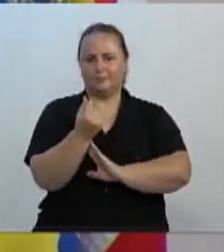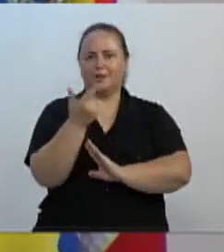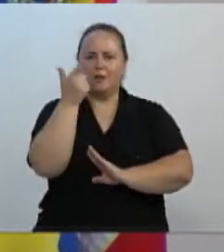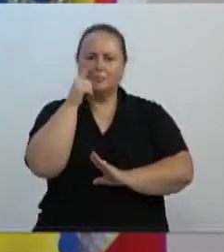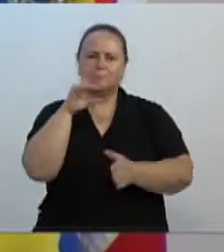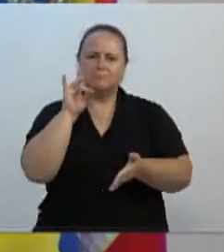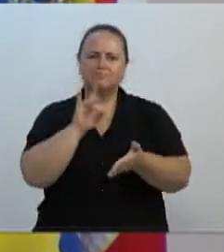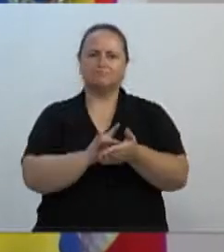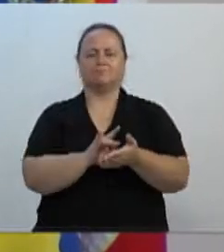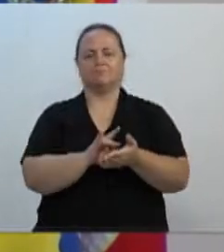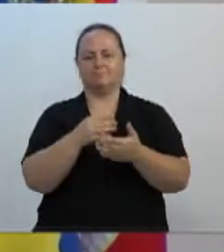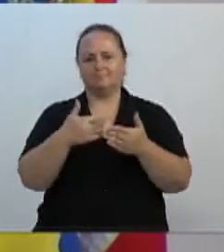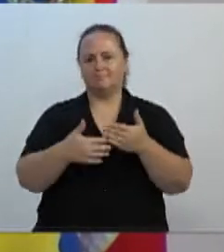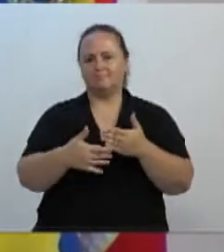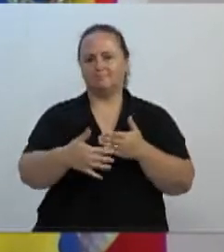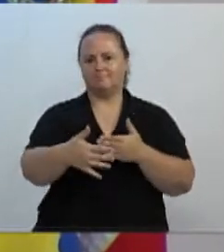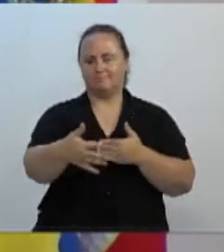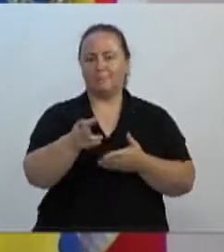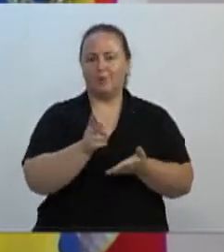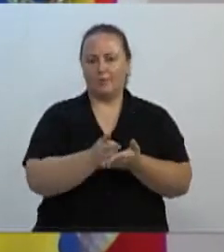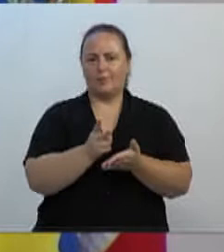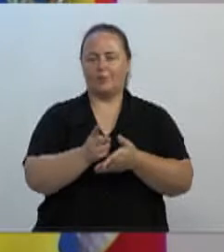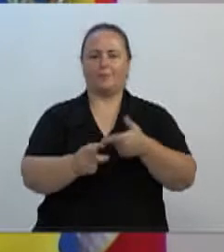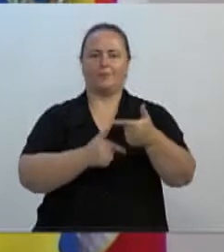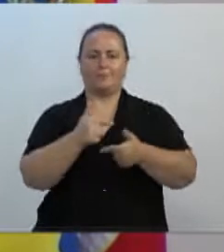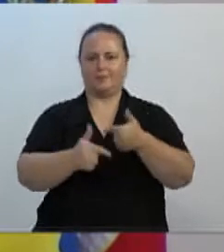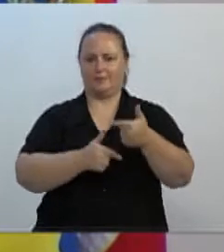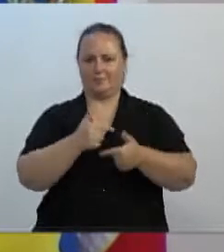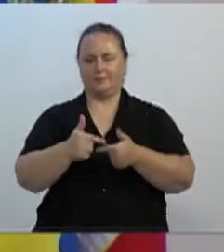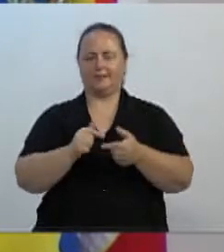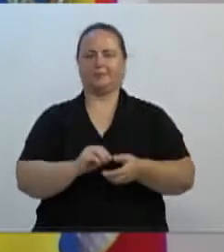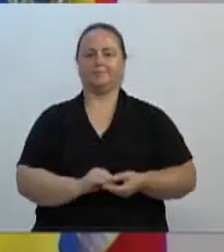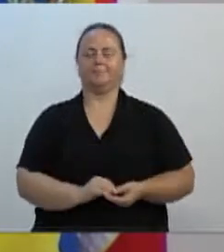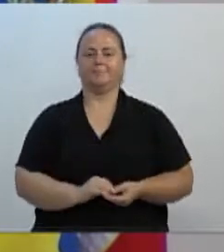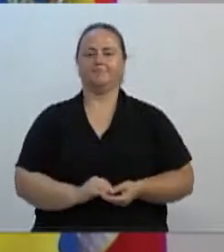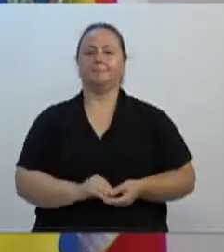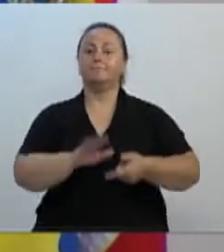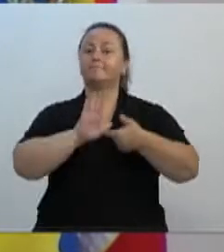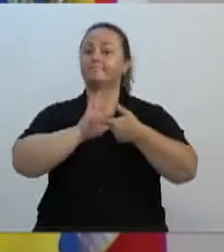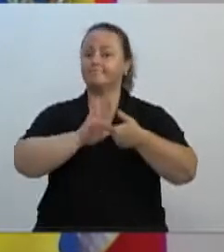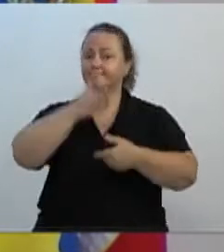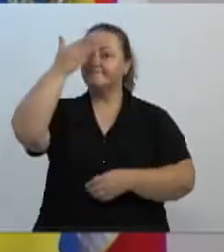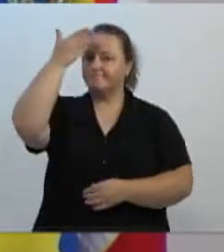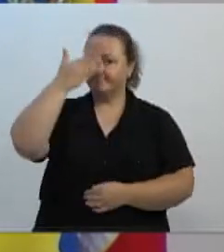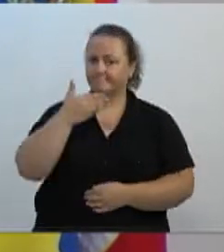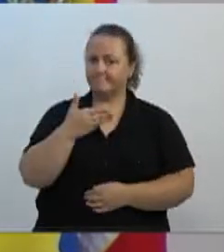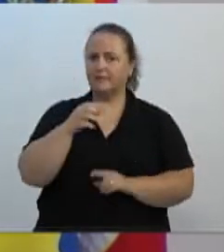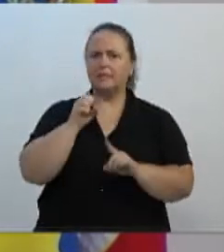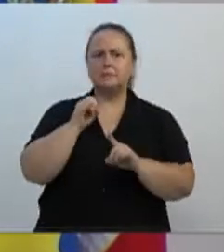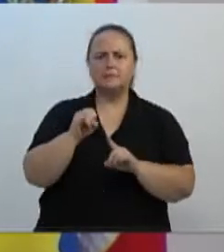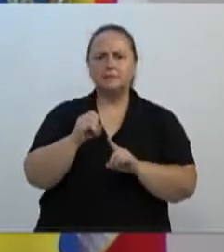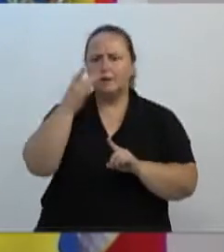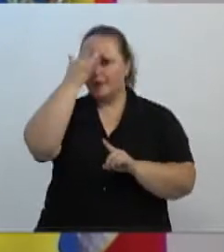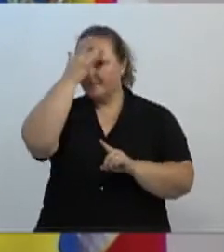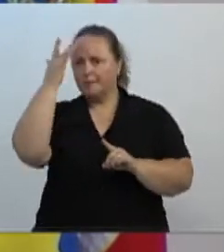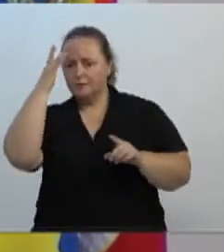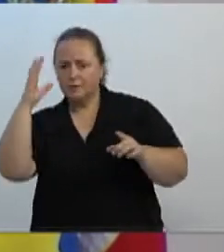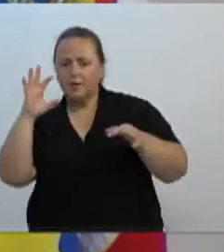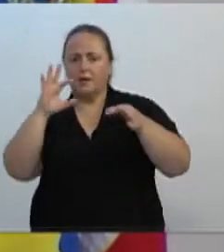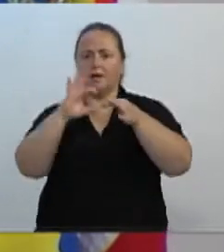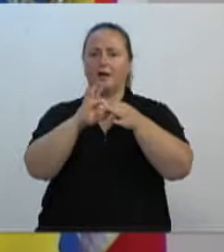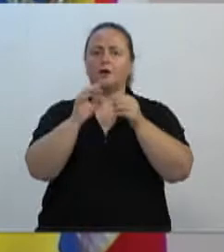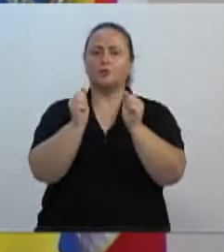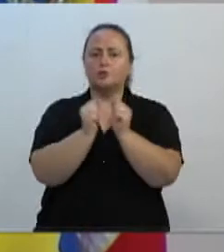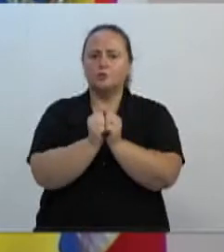realizações. Quero destacar que toda participação, seja ela do tamanho que for, é sempre bem-vinda